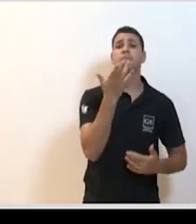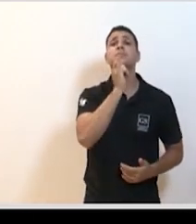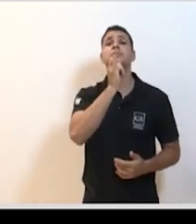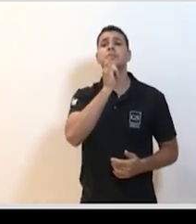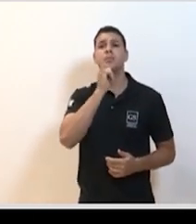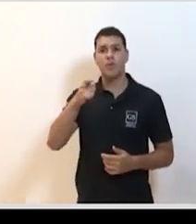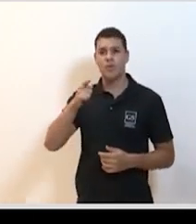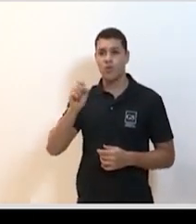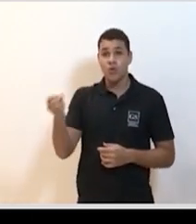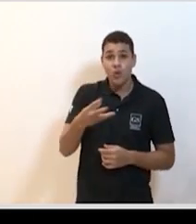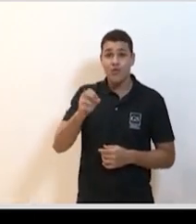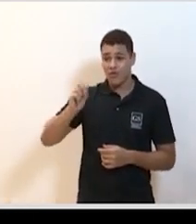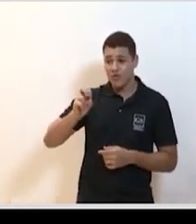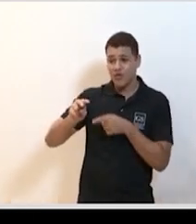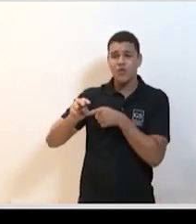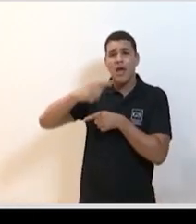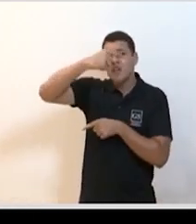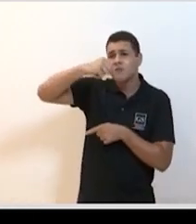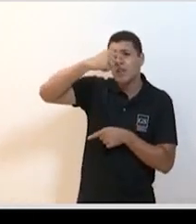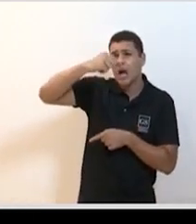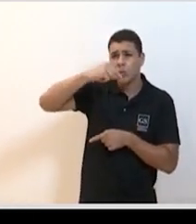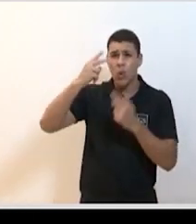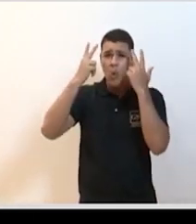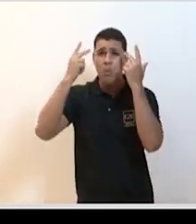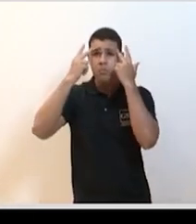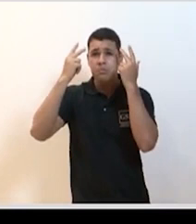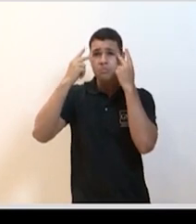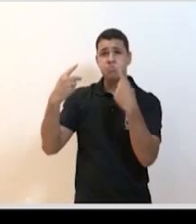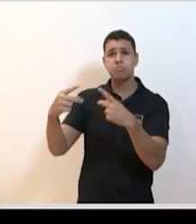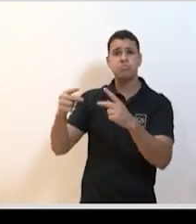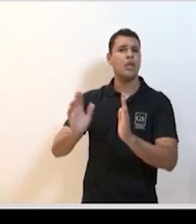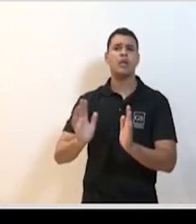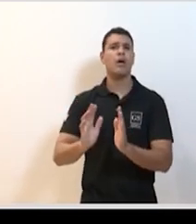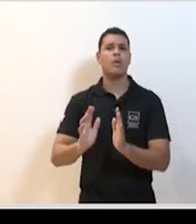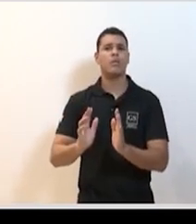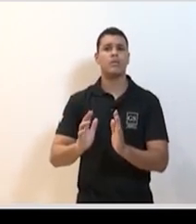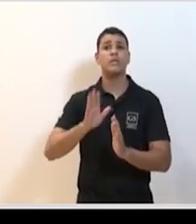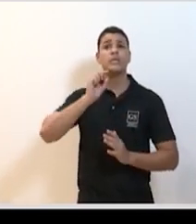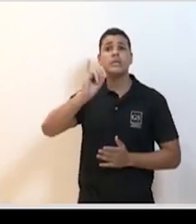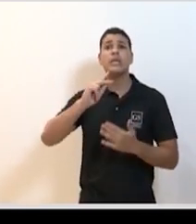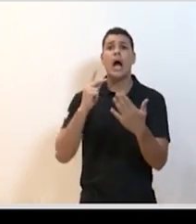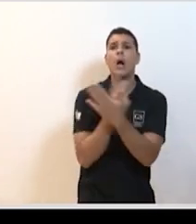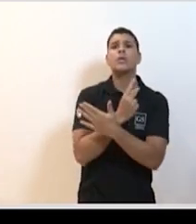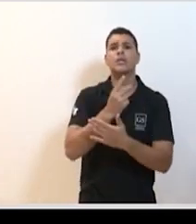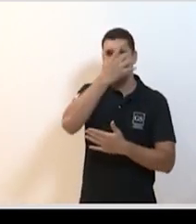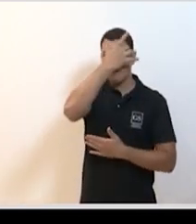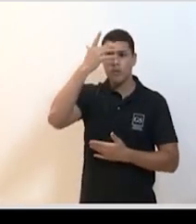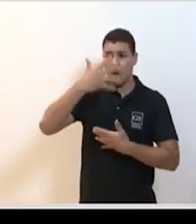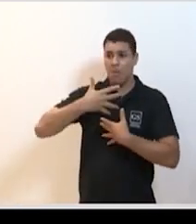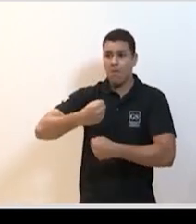porque resfriado comum não é uma coisa diferente. As pessoas estão acostumadas a apresentar. A partir do momento em que começam a aparecer casos graves internando no hospital,